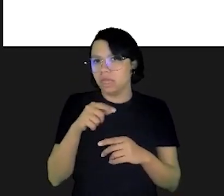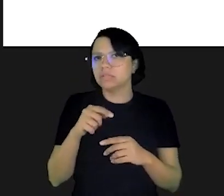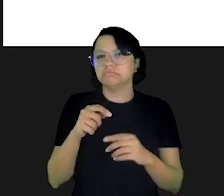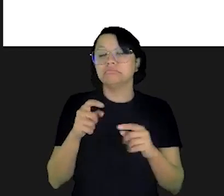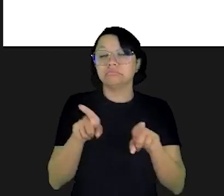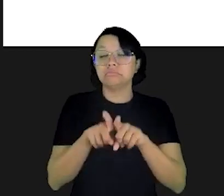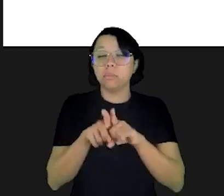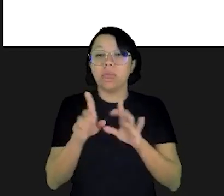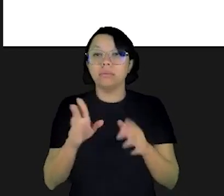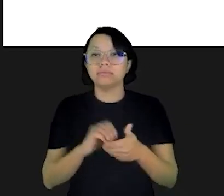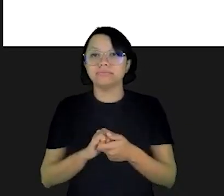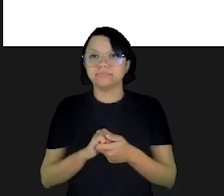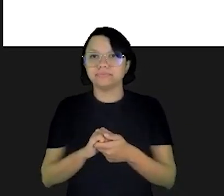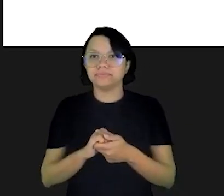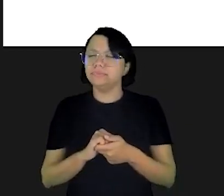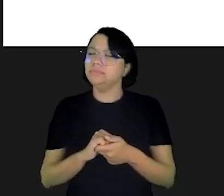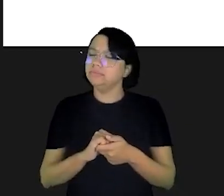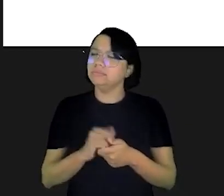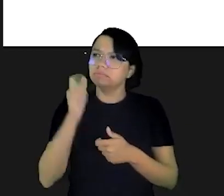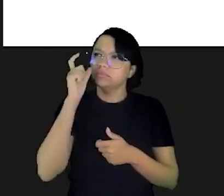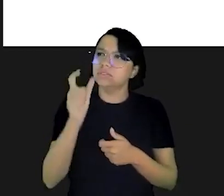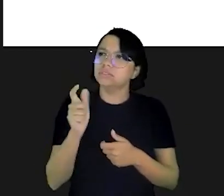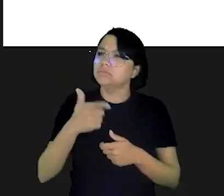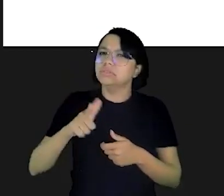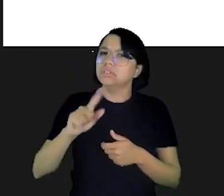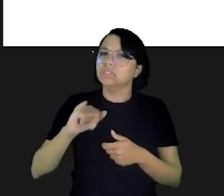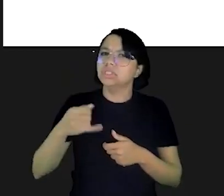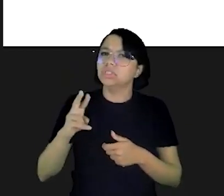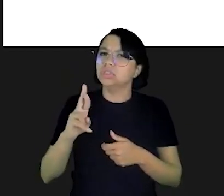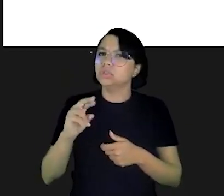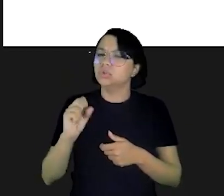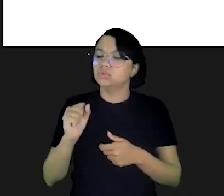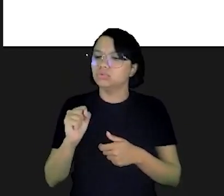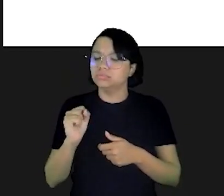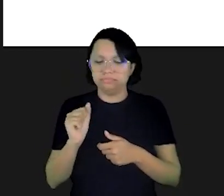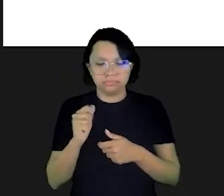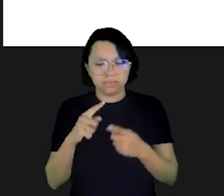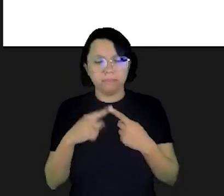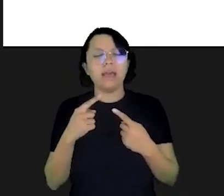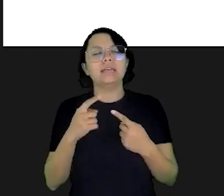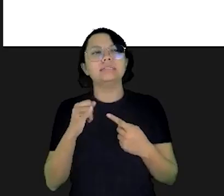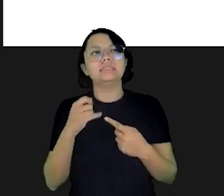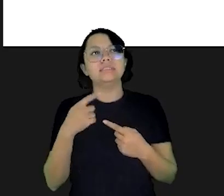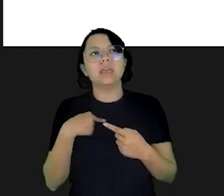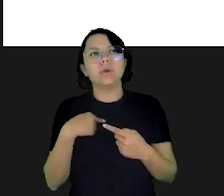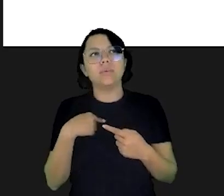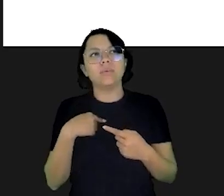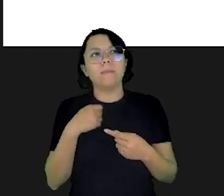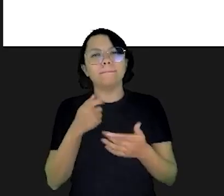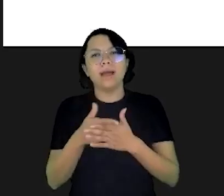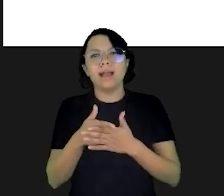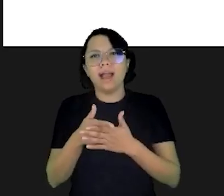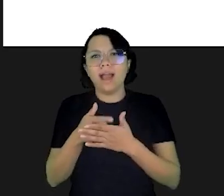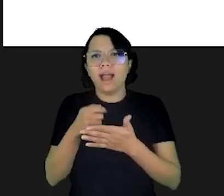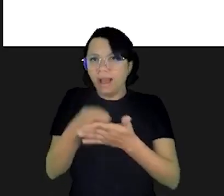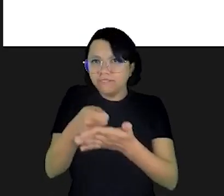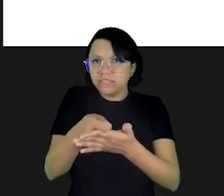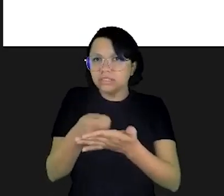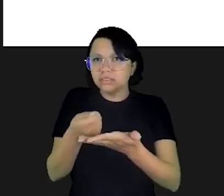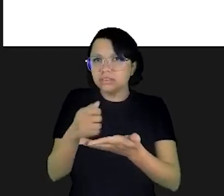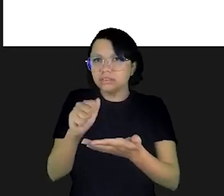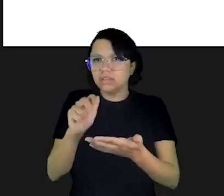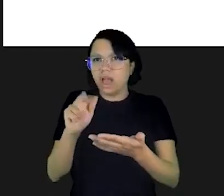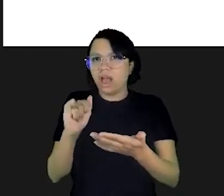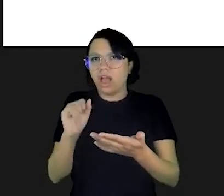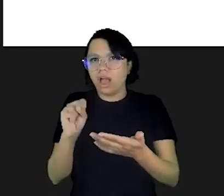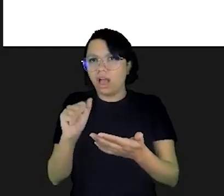12 meses também você soma ali o número das parcelas você vê que dá 5 mil reais ah interessante sem juros né é mas vem cá e se eu comprar